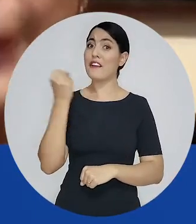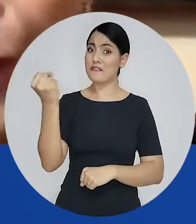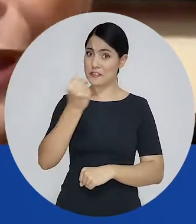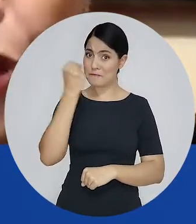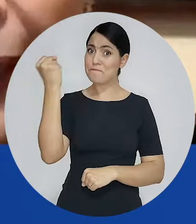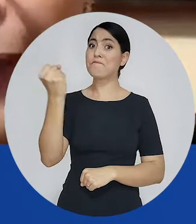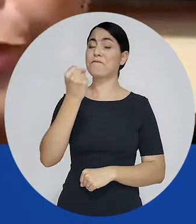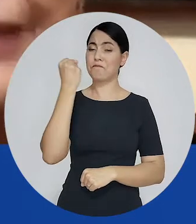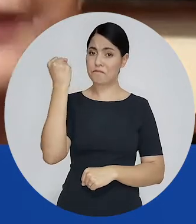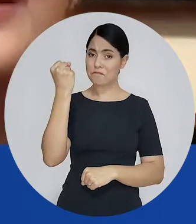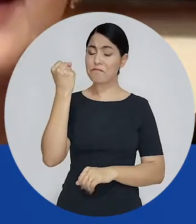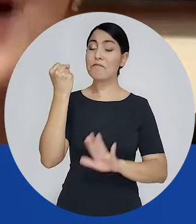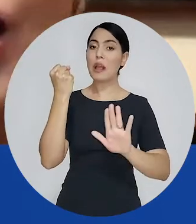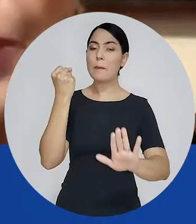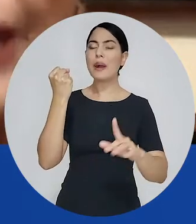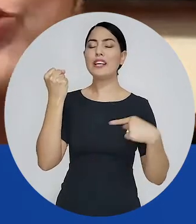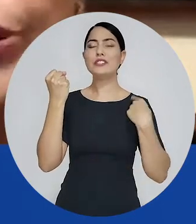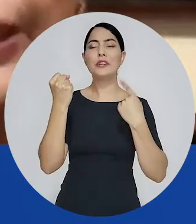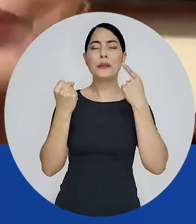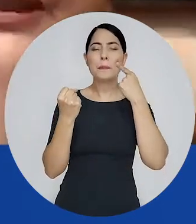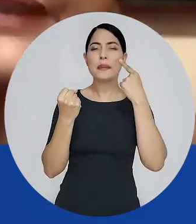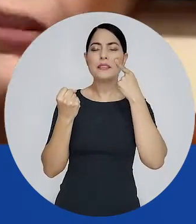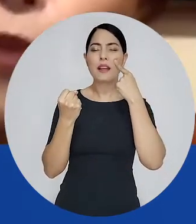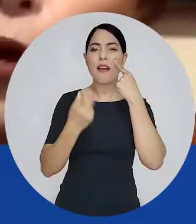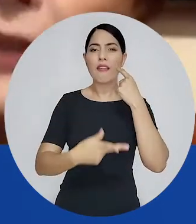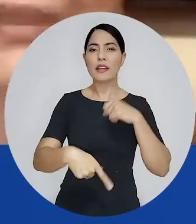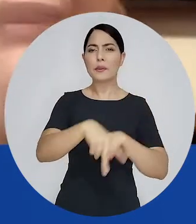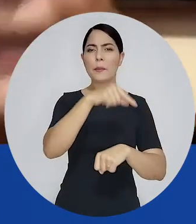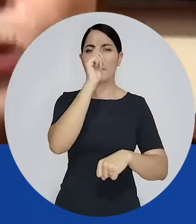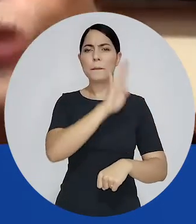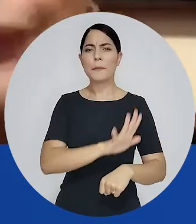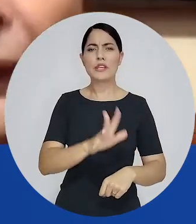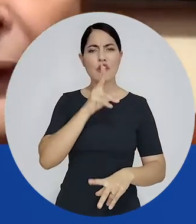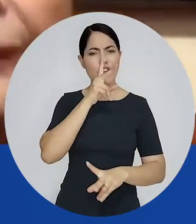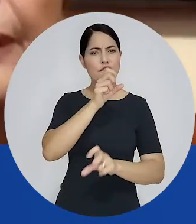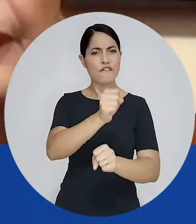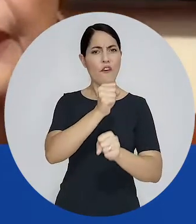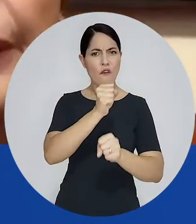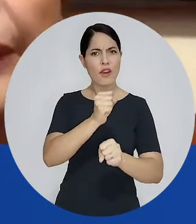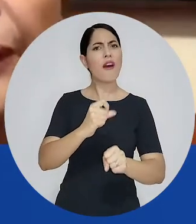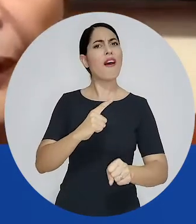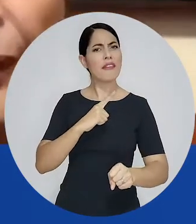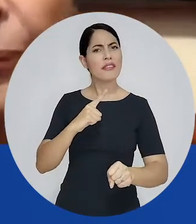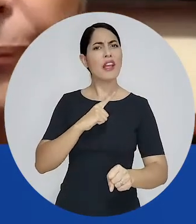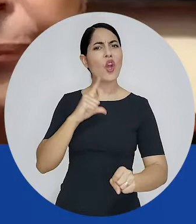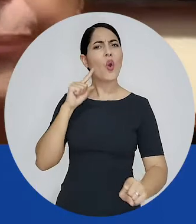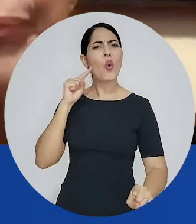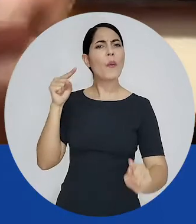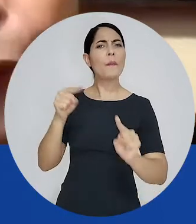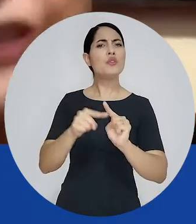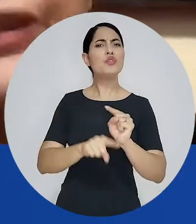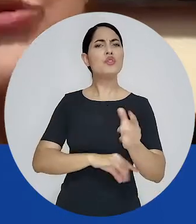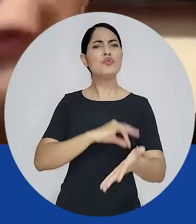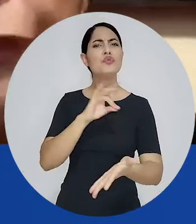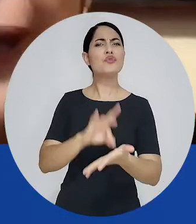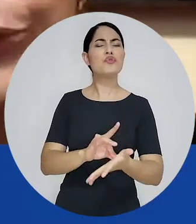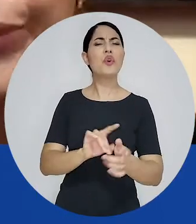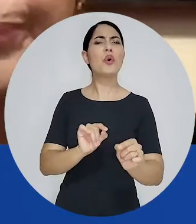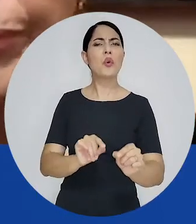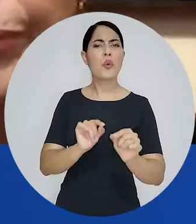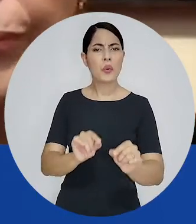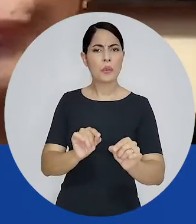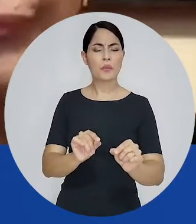extremamente grave, mas, ao mesmo tempo, você tem forças dentro do país que buscam, de